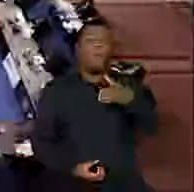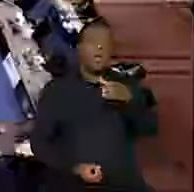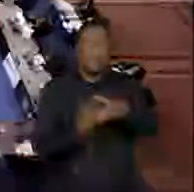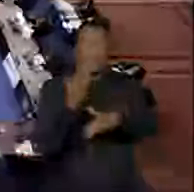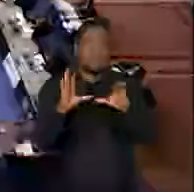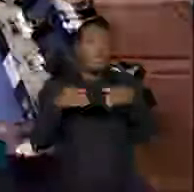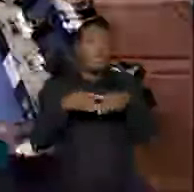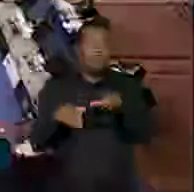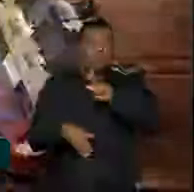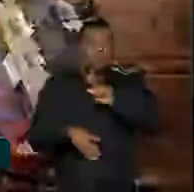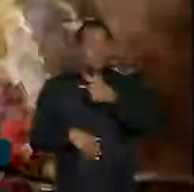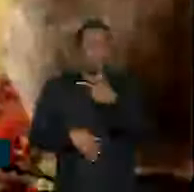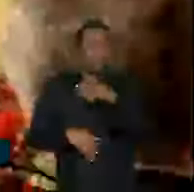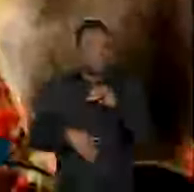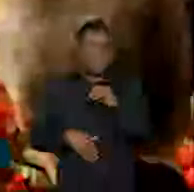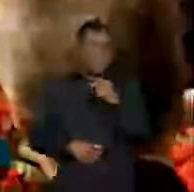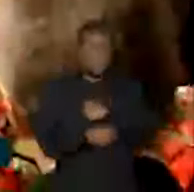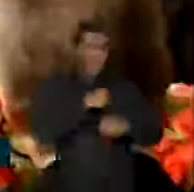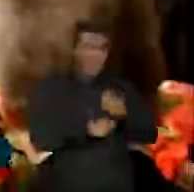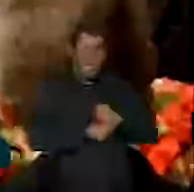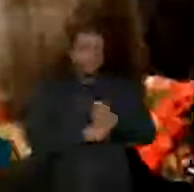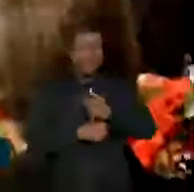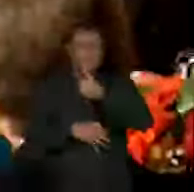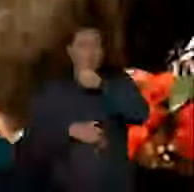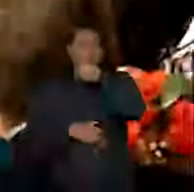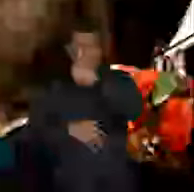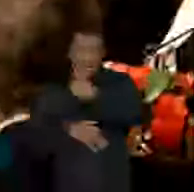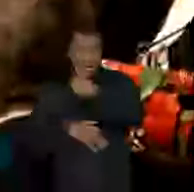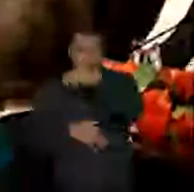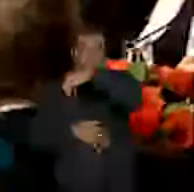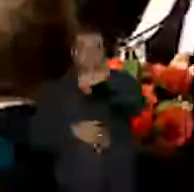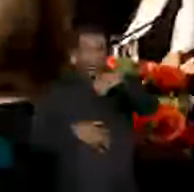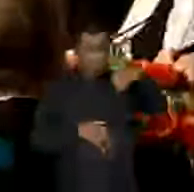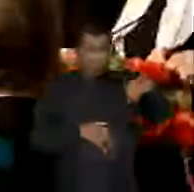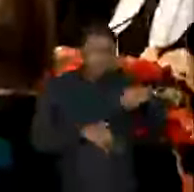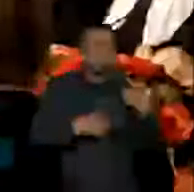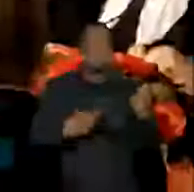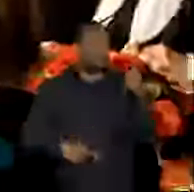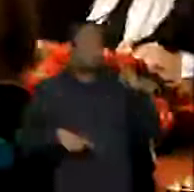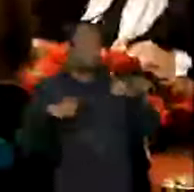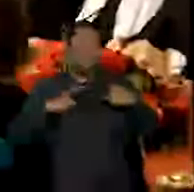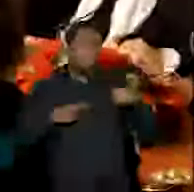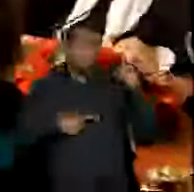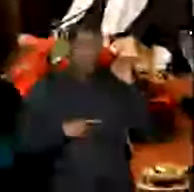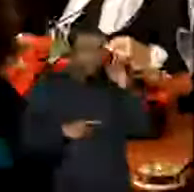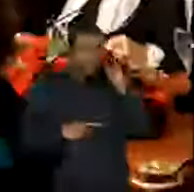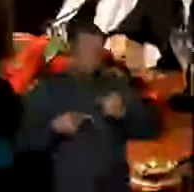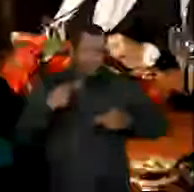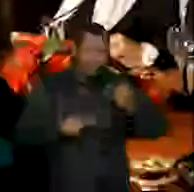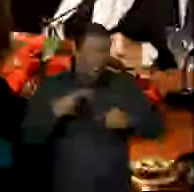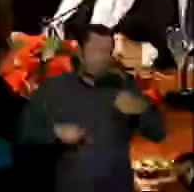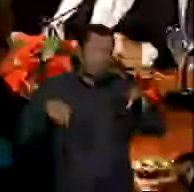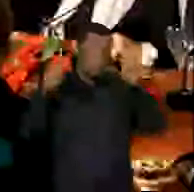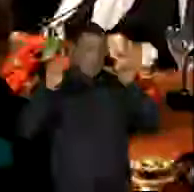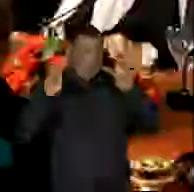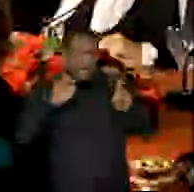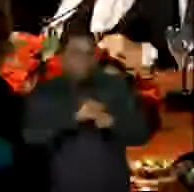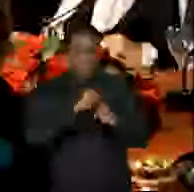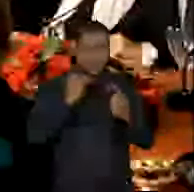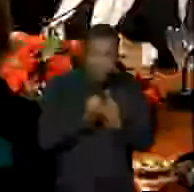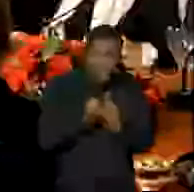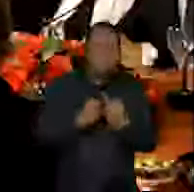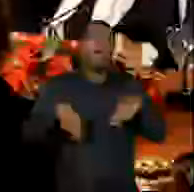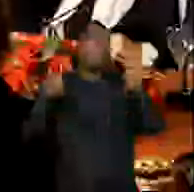1999 para discutir os desafios financeiros, sociais e políticos após